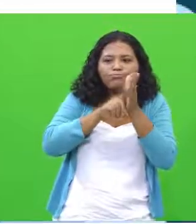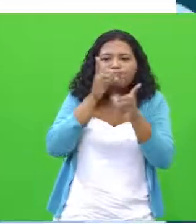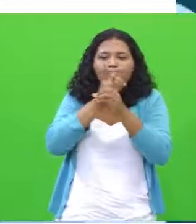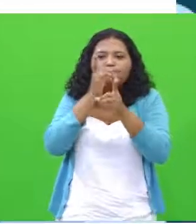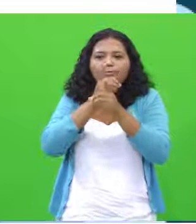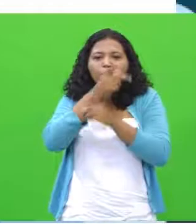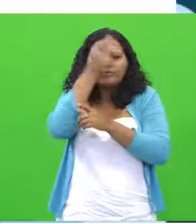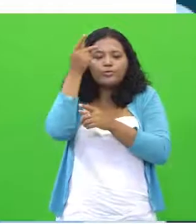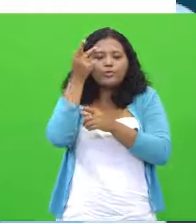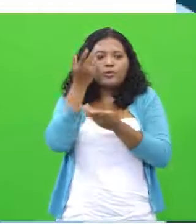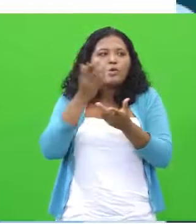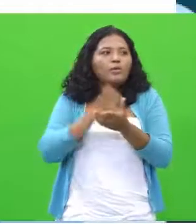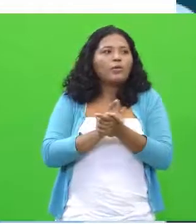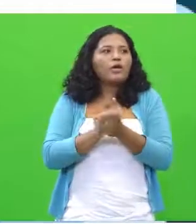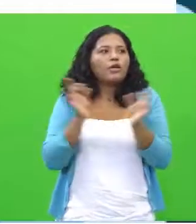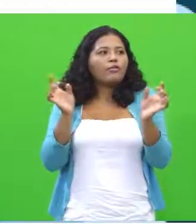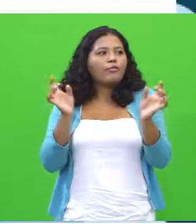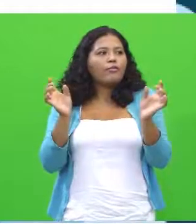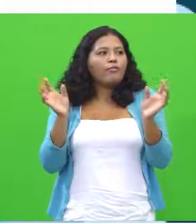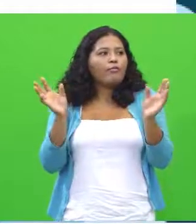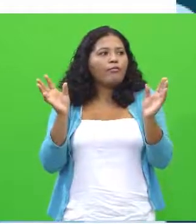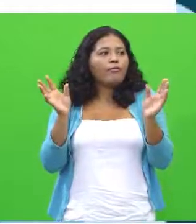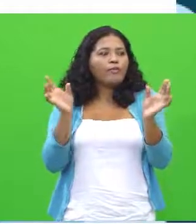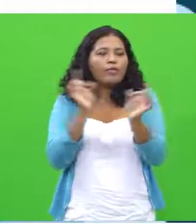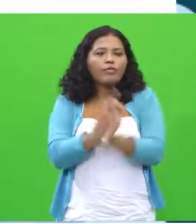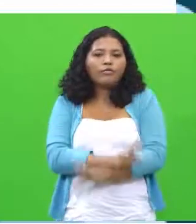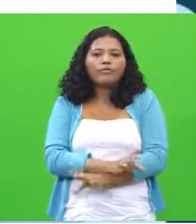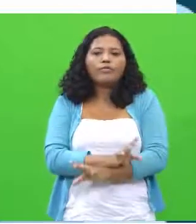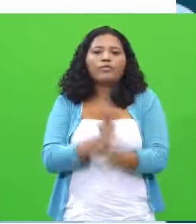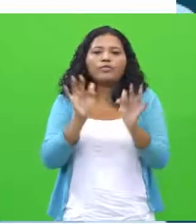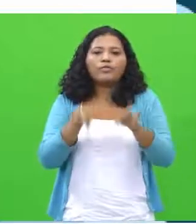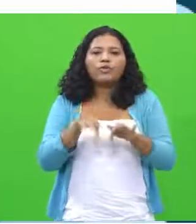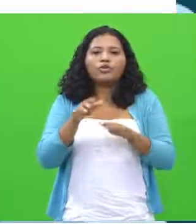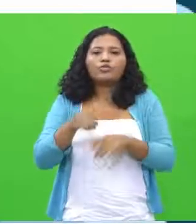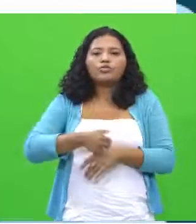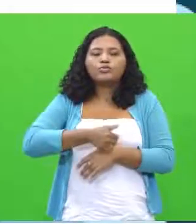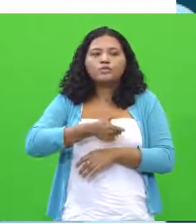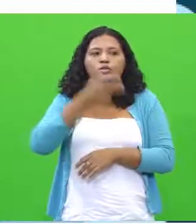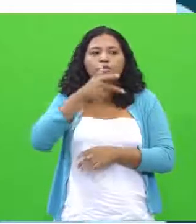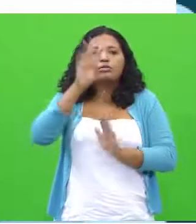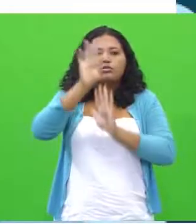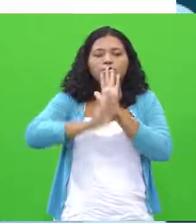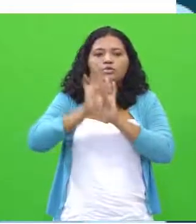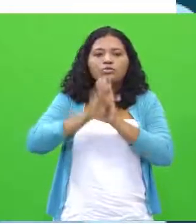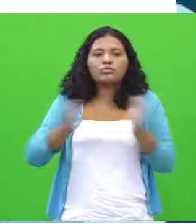texto motivador 3. Tá certo? Muito bem.